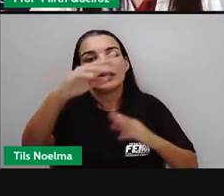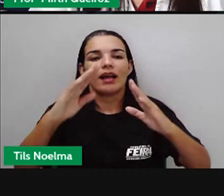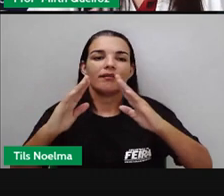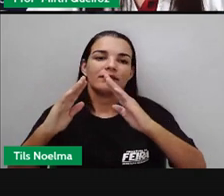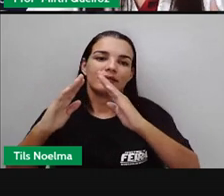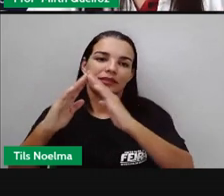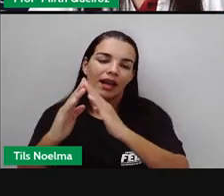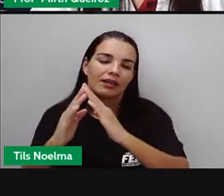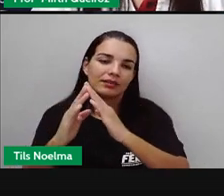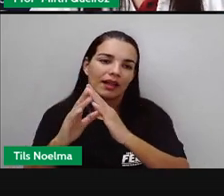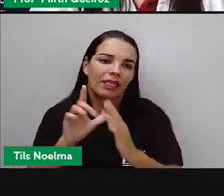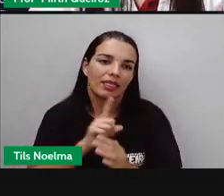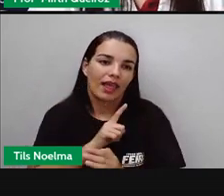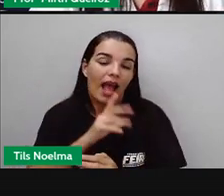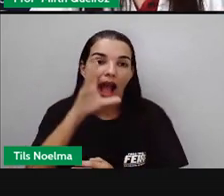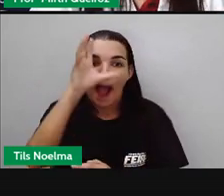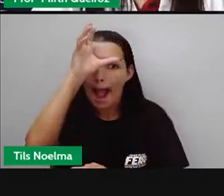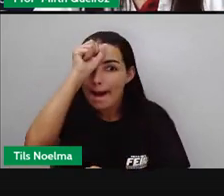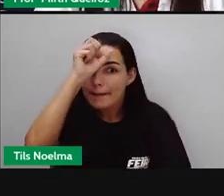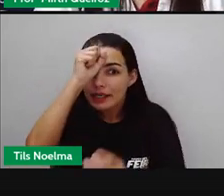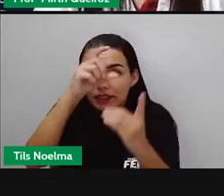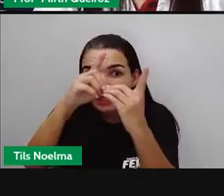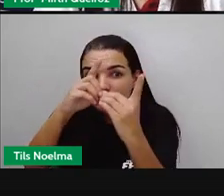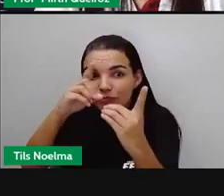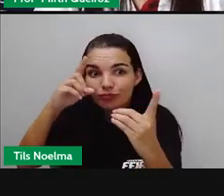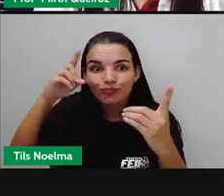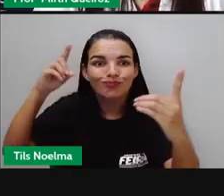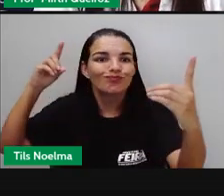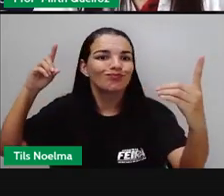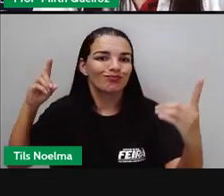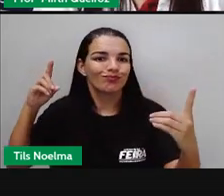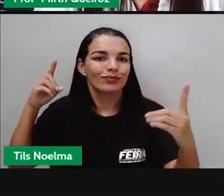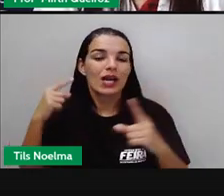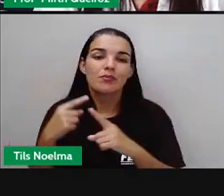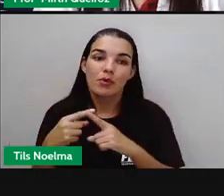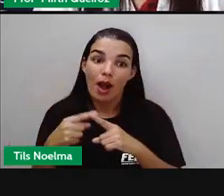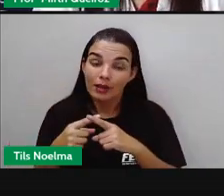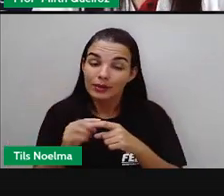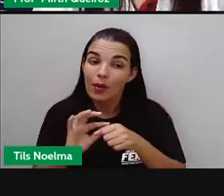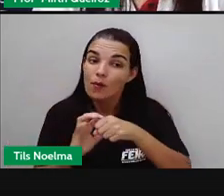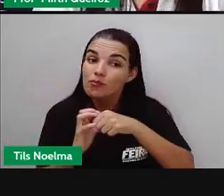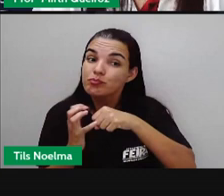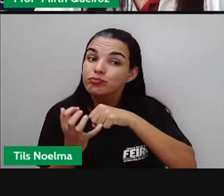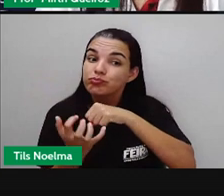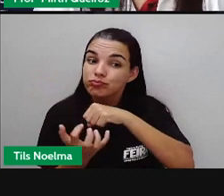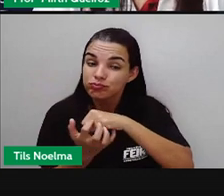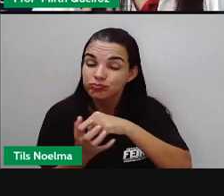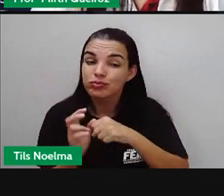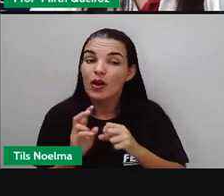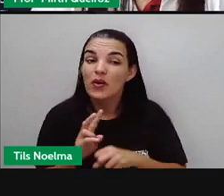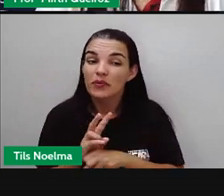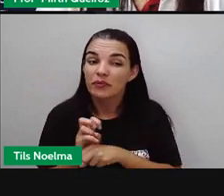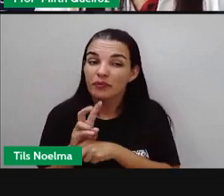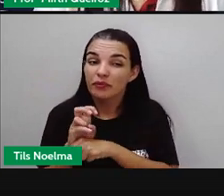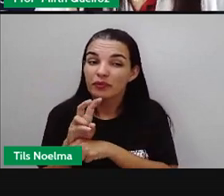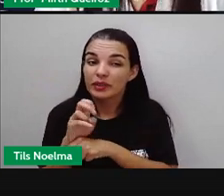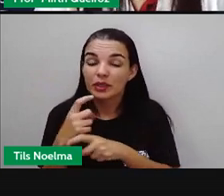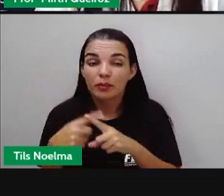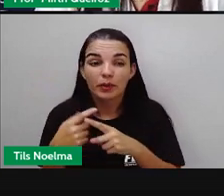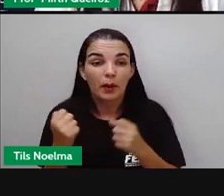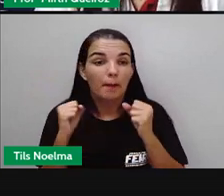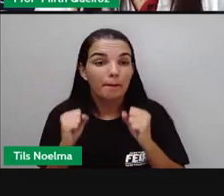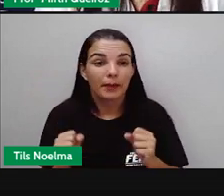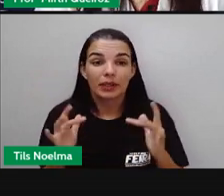de forma à distância, né? Devido ao coronavírus que não permite que a gente tenha esse